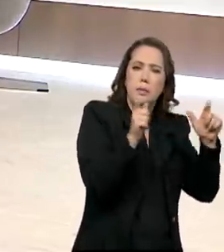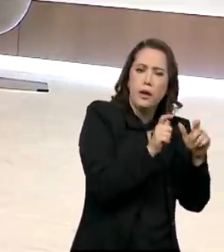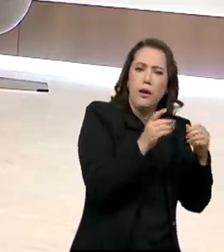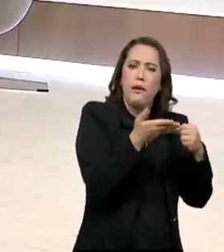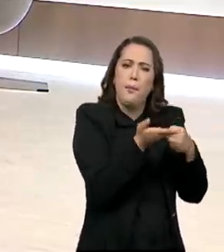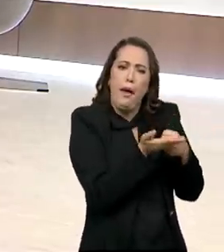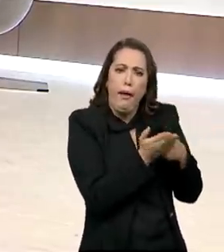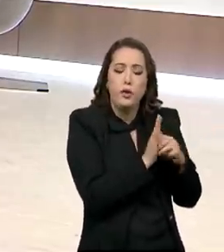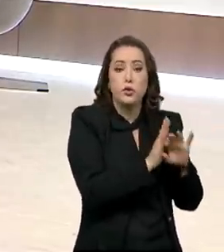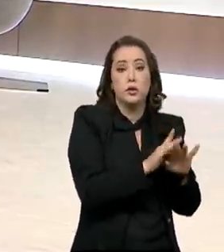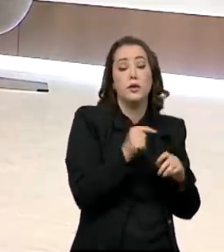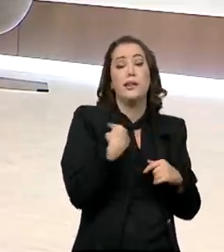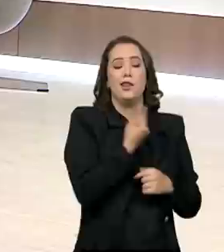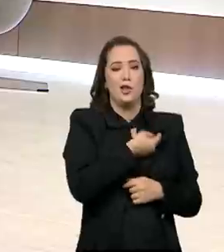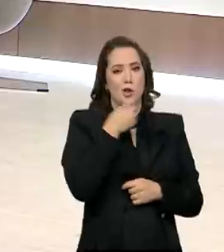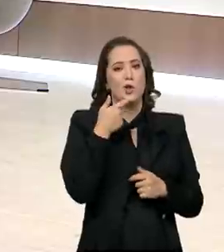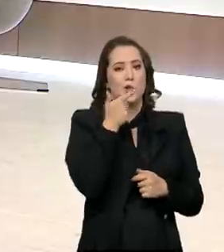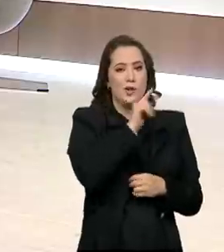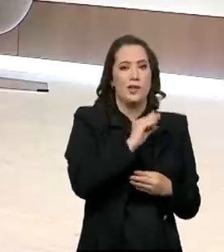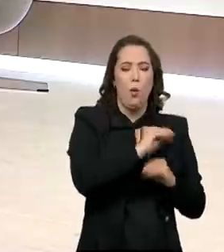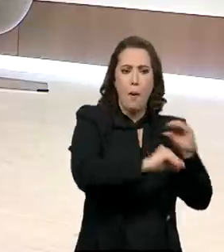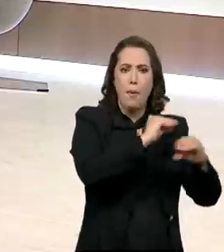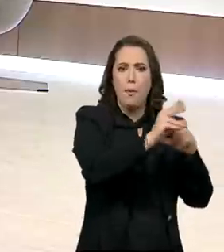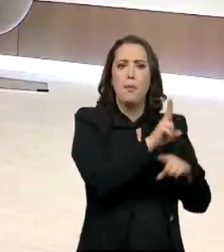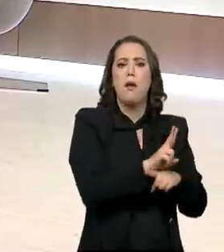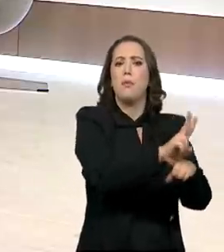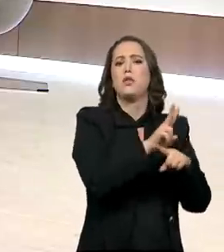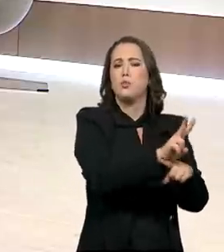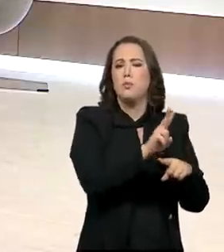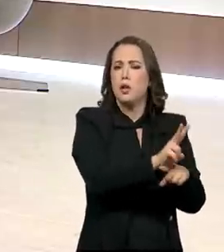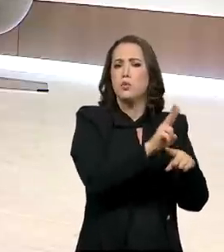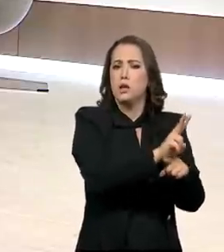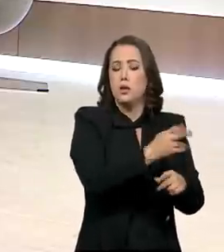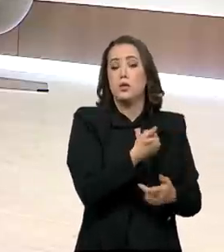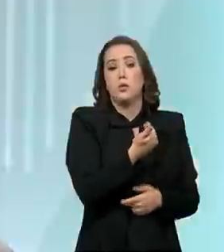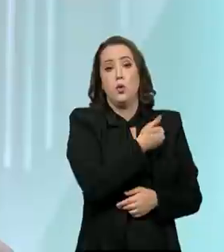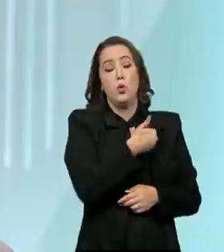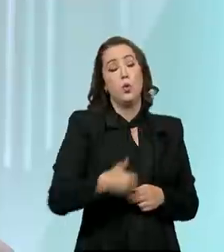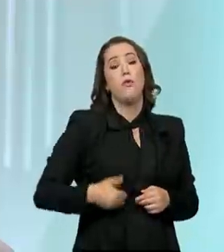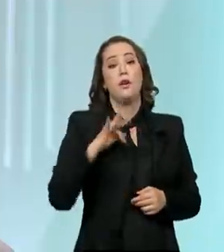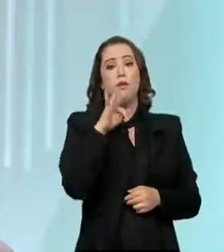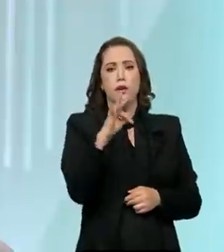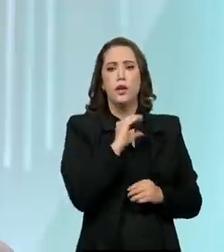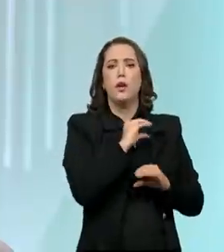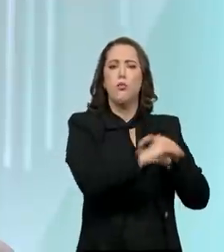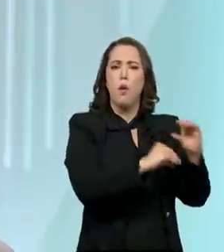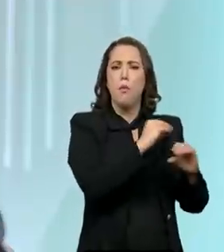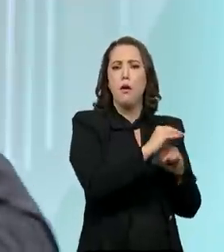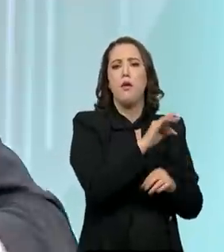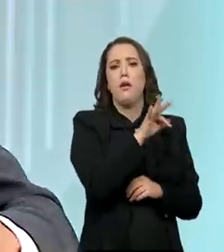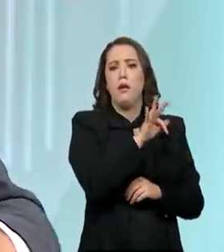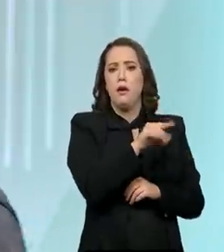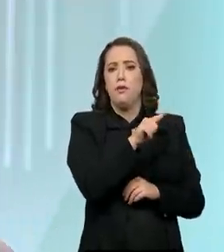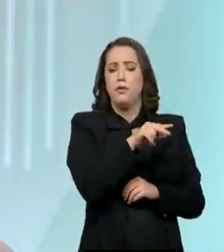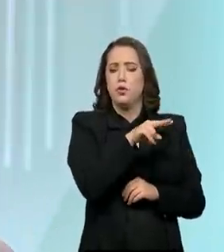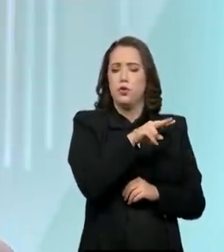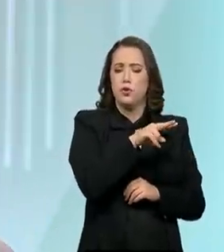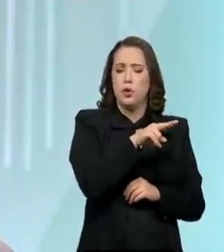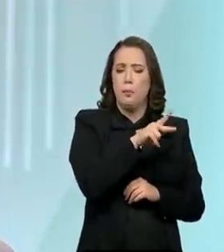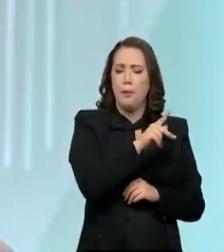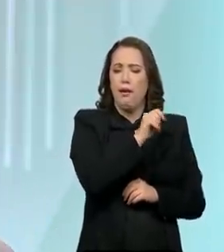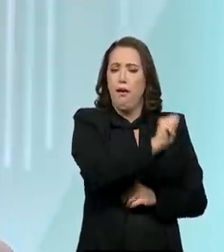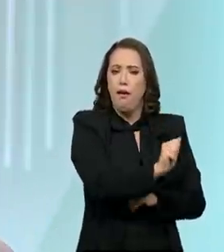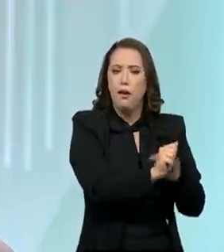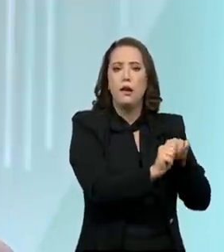resultado disso foi essa expansão de crédito. O governo federal colocou dinheiro no FGIPAC, colocou dinheiro no PRONAMP, os bancos públicos